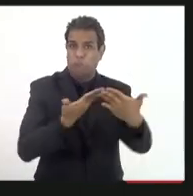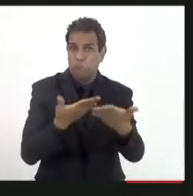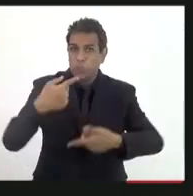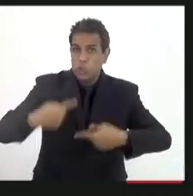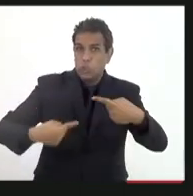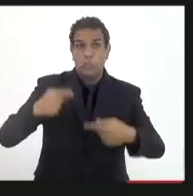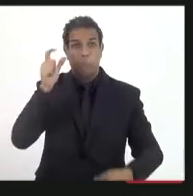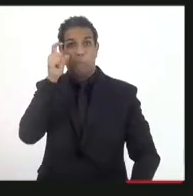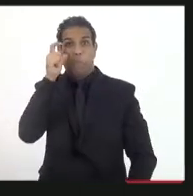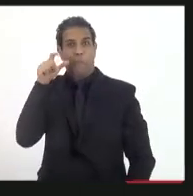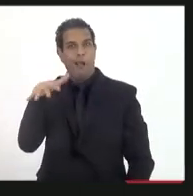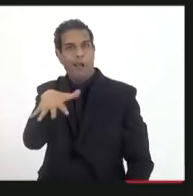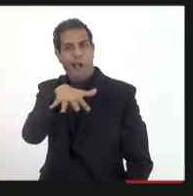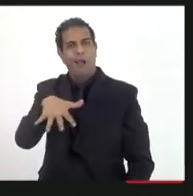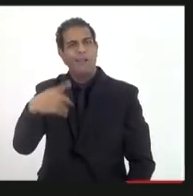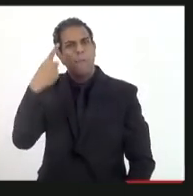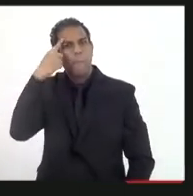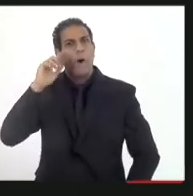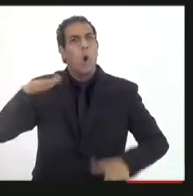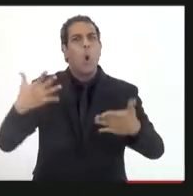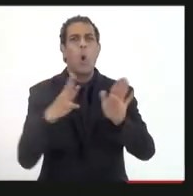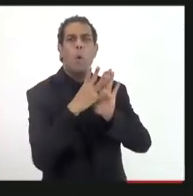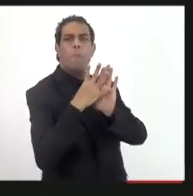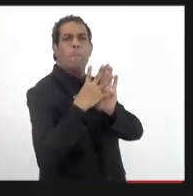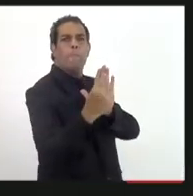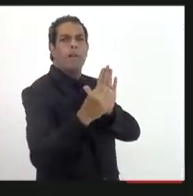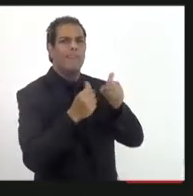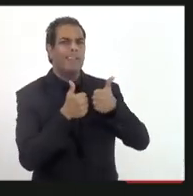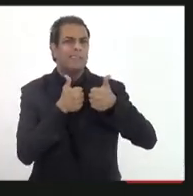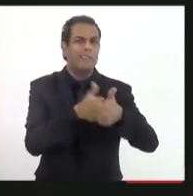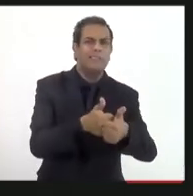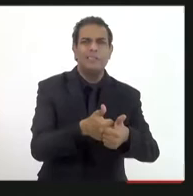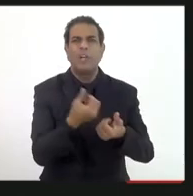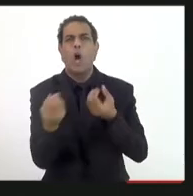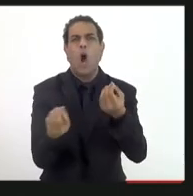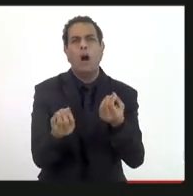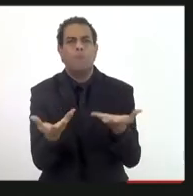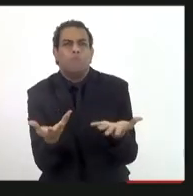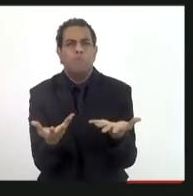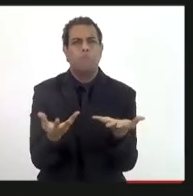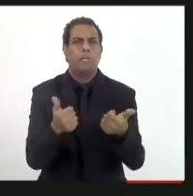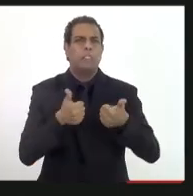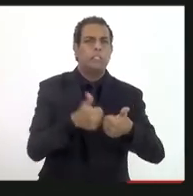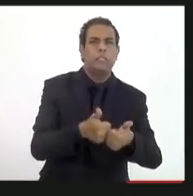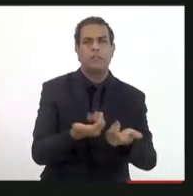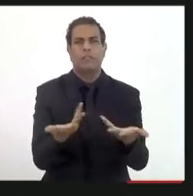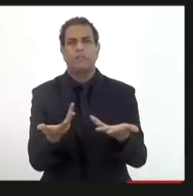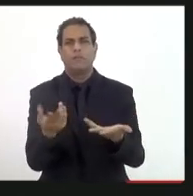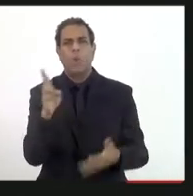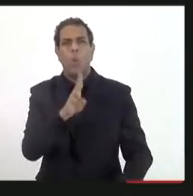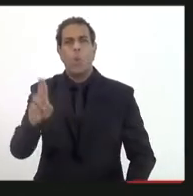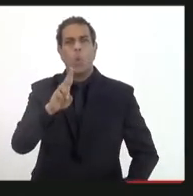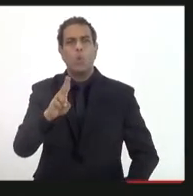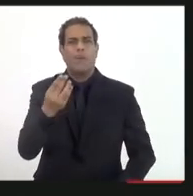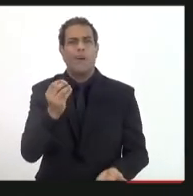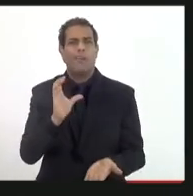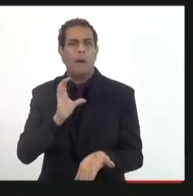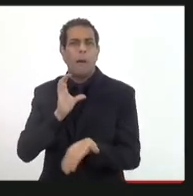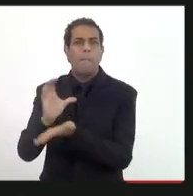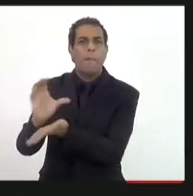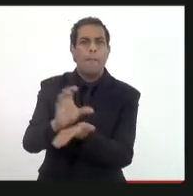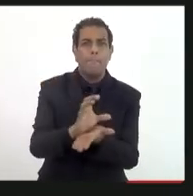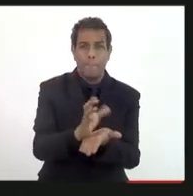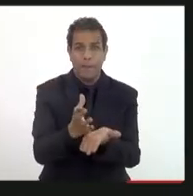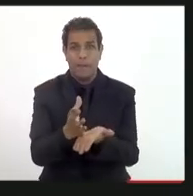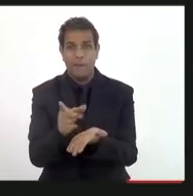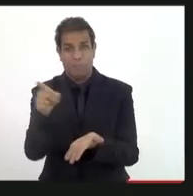debate seja importante. Em qual modelo a gente vai basear a aplicação desses recursos? O